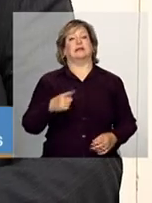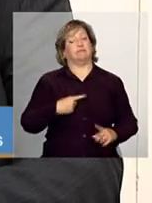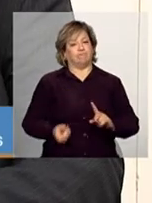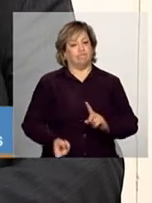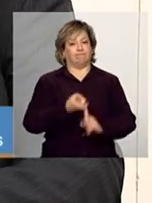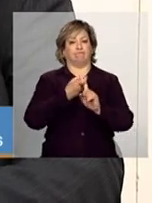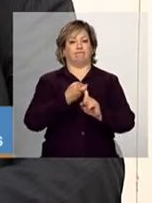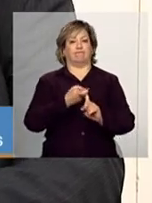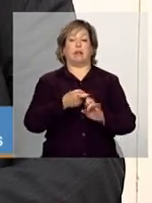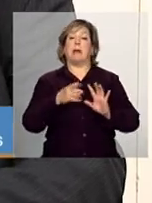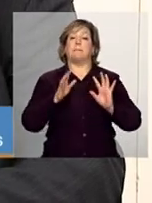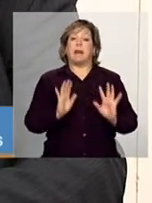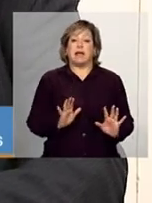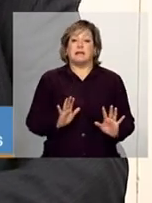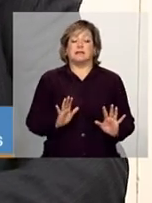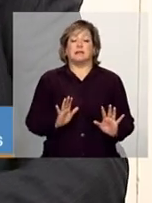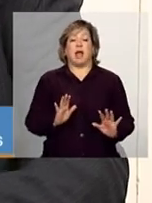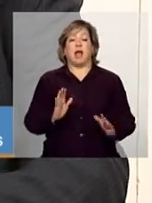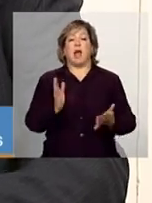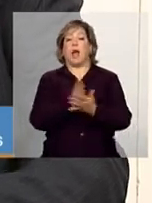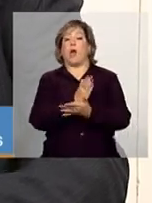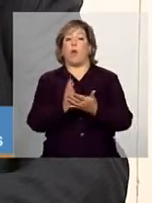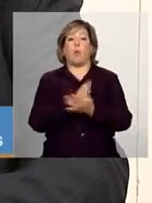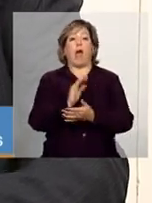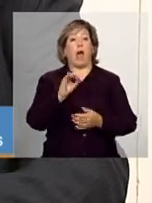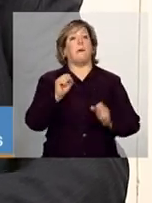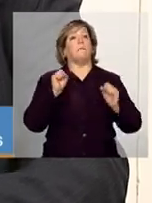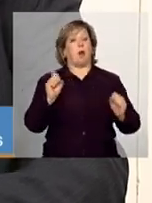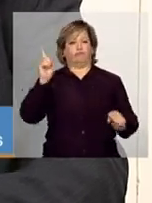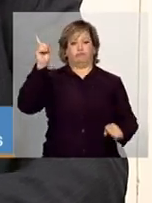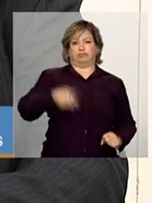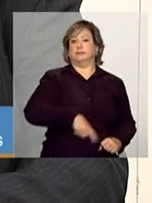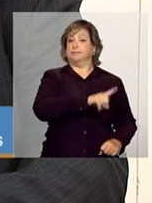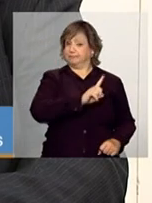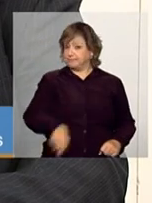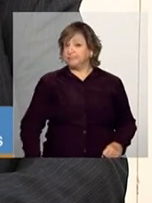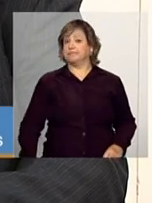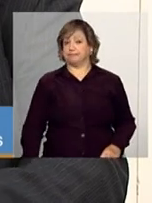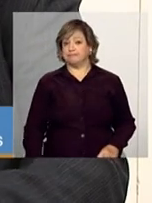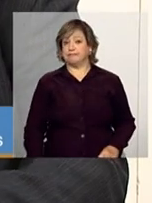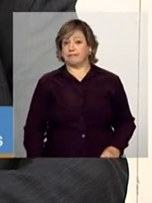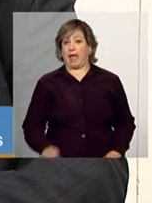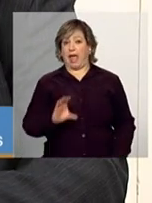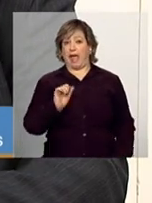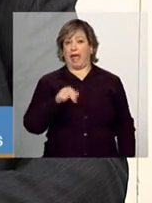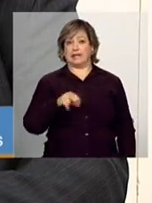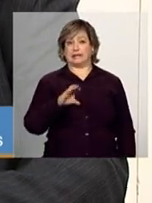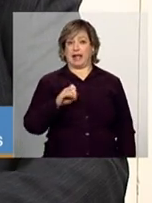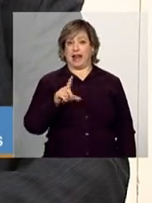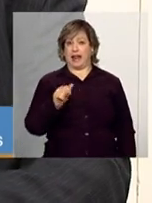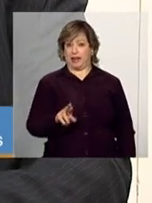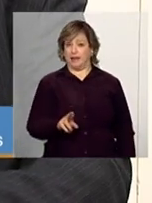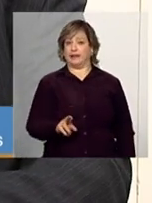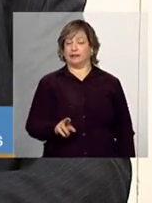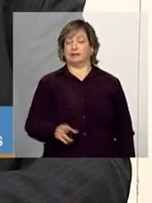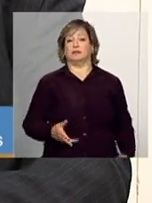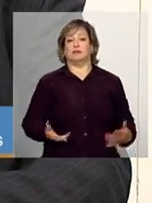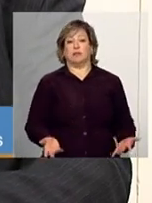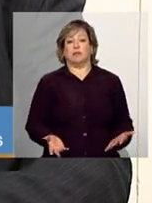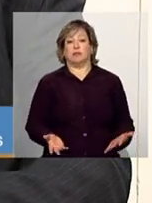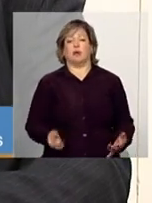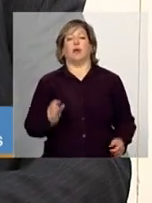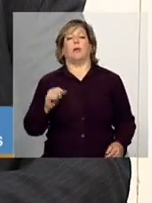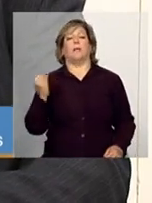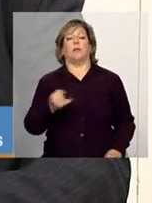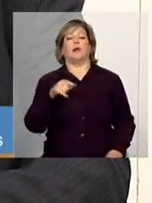excepcionais pode haver o cancelamento. Mas o que é importante nessa tabela de motivos